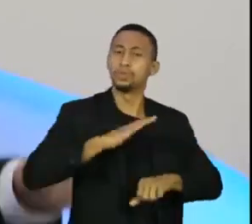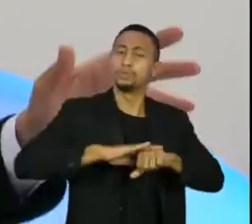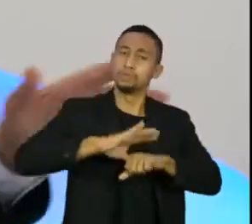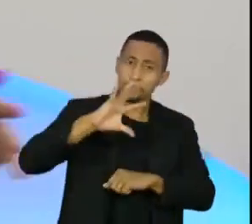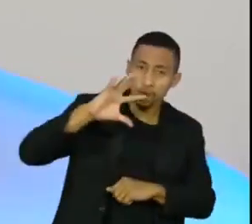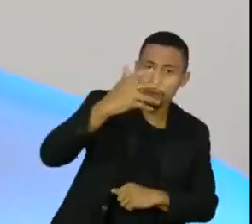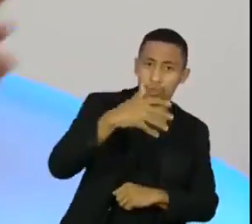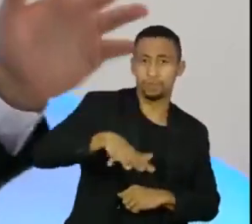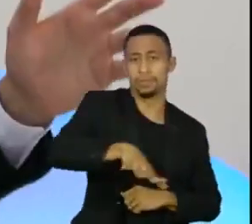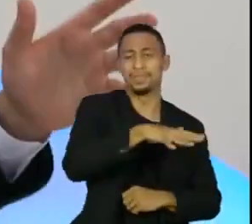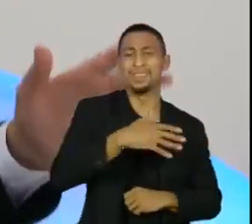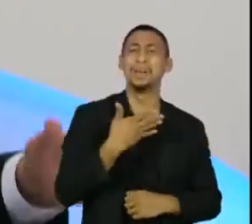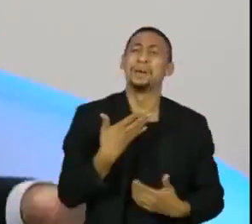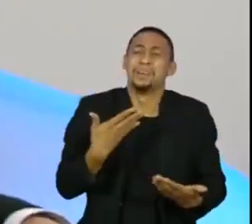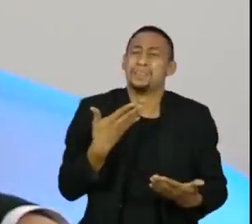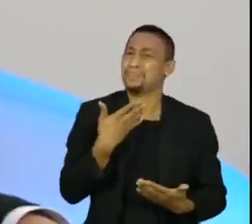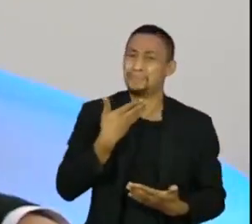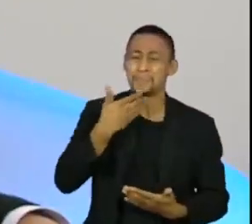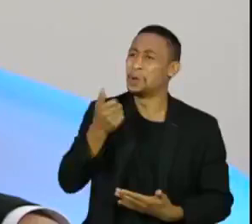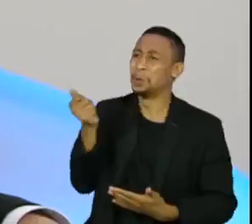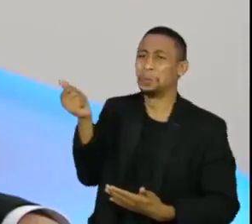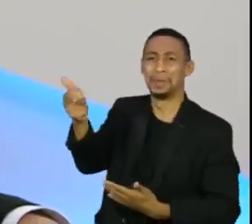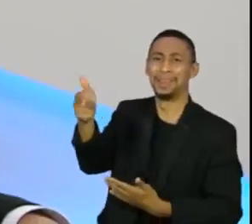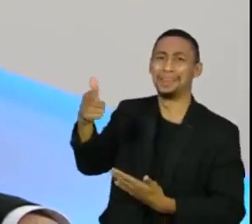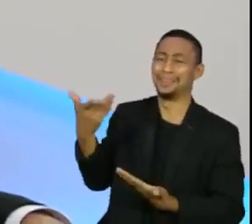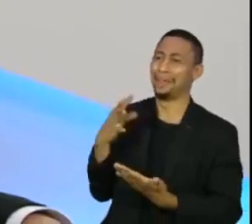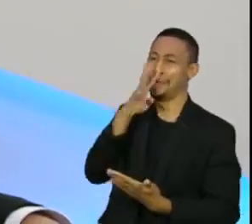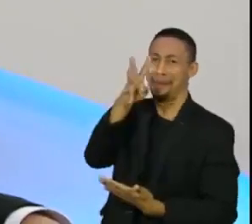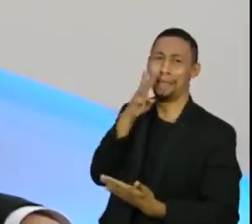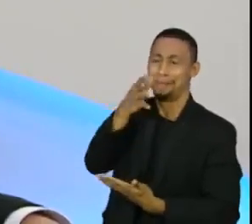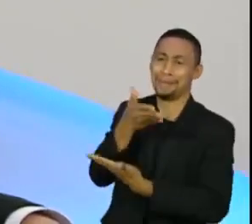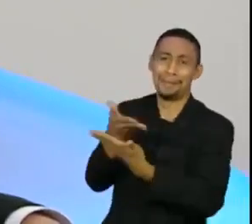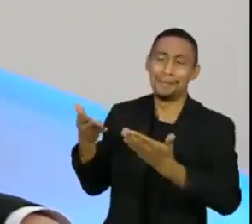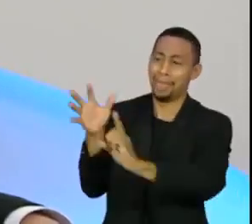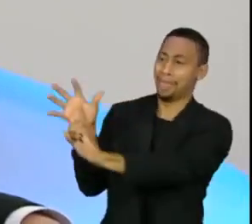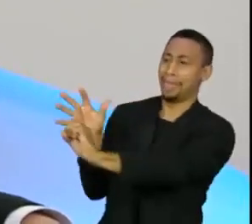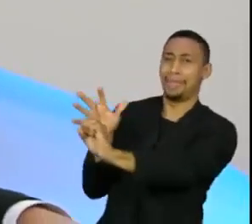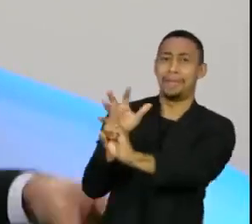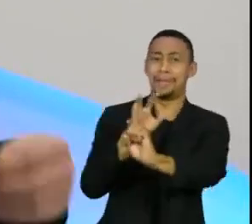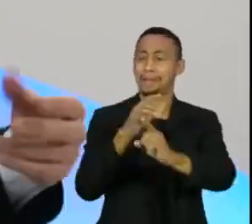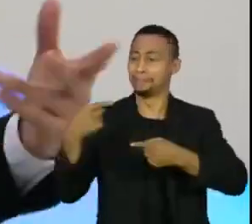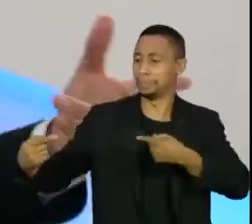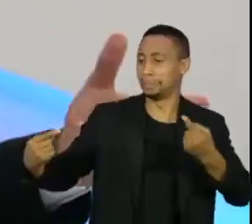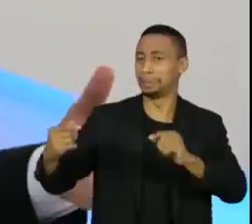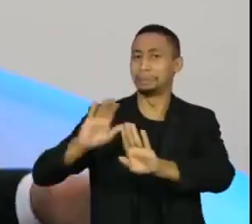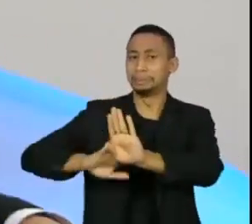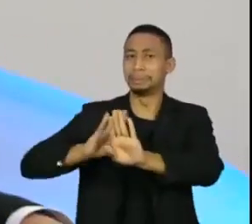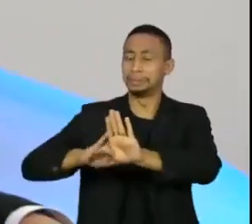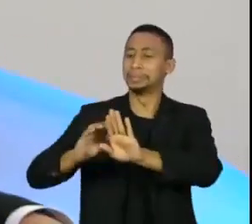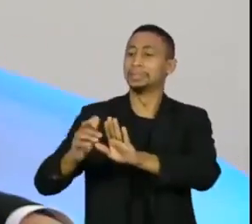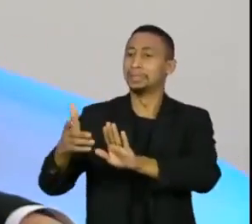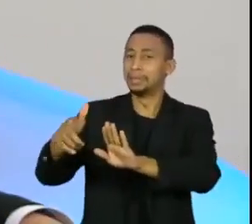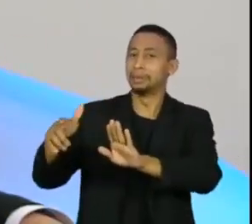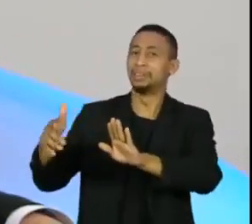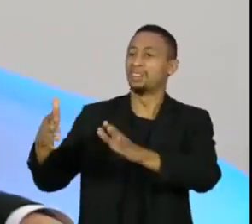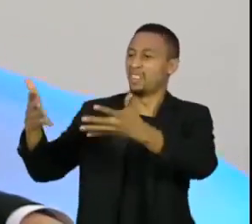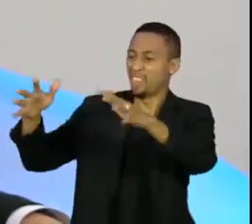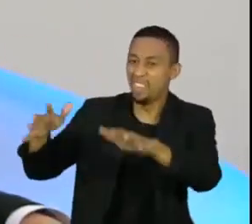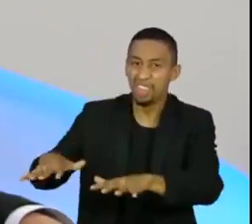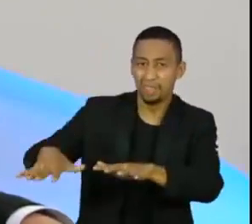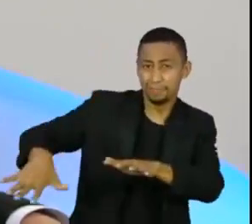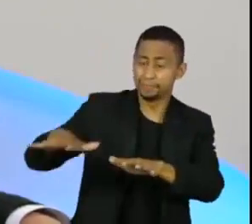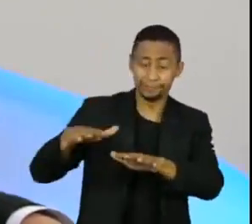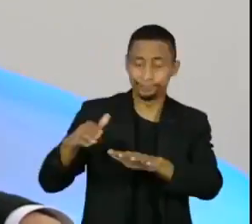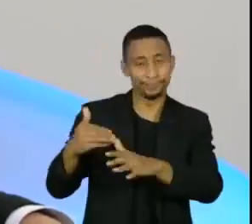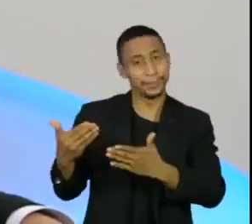problema melhor do que essa verborragia que, às vezes, contamina o discurso político, que faz inflamar o discurso político,